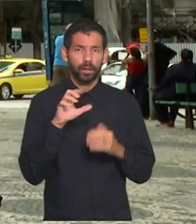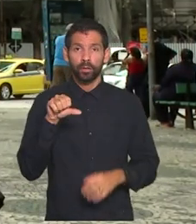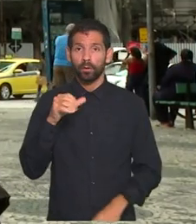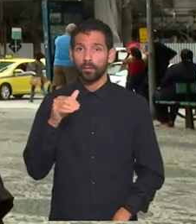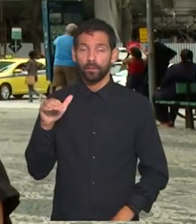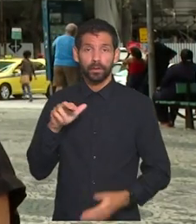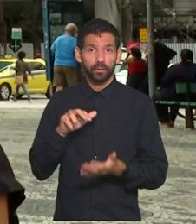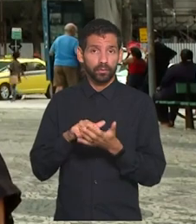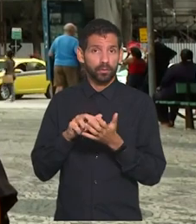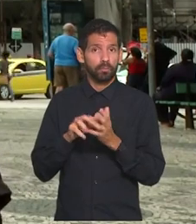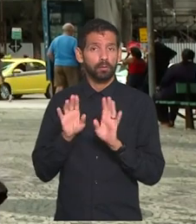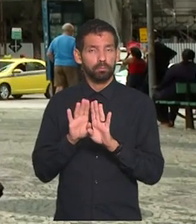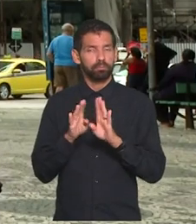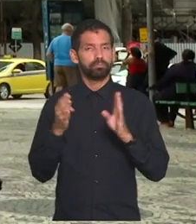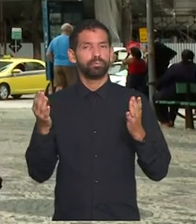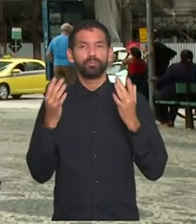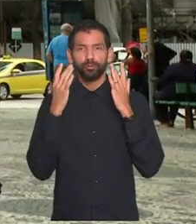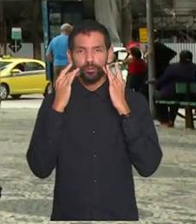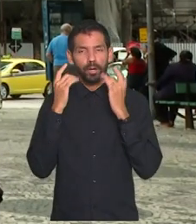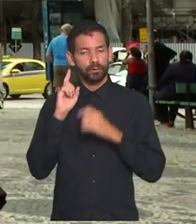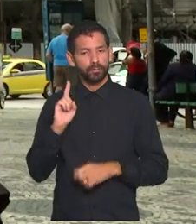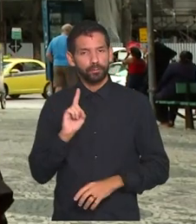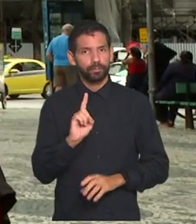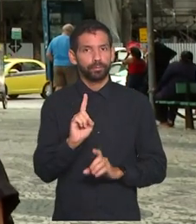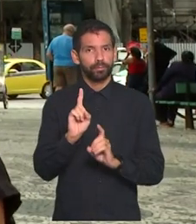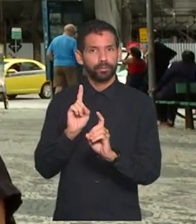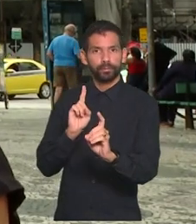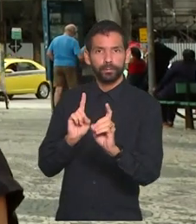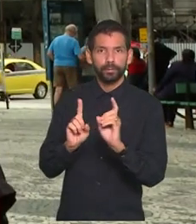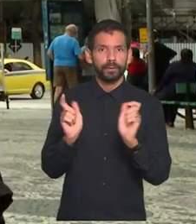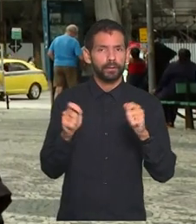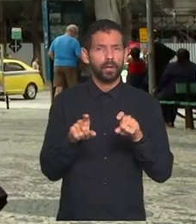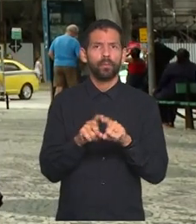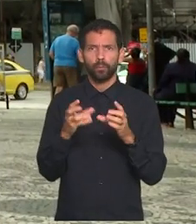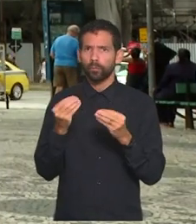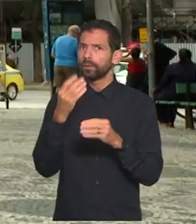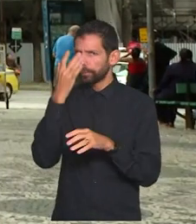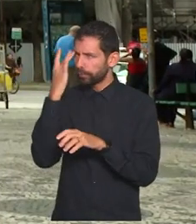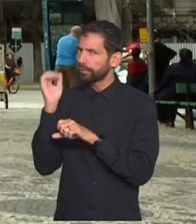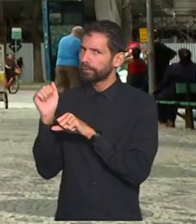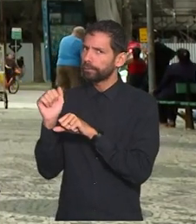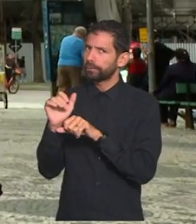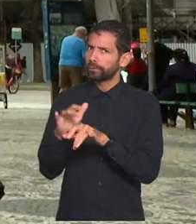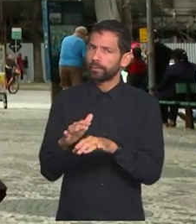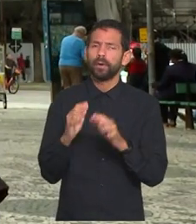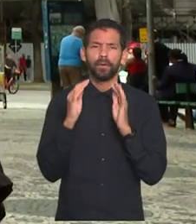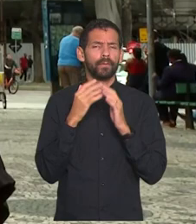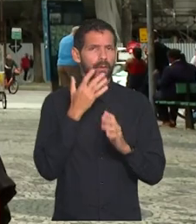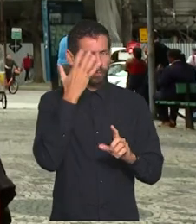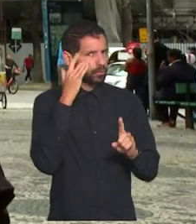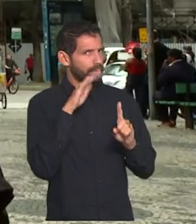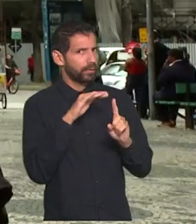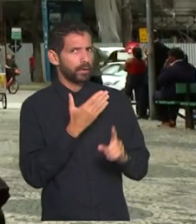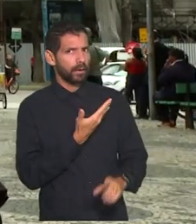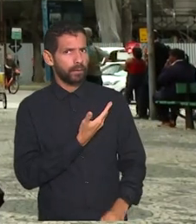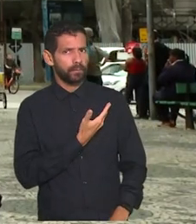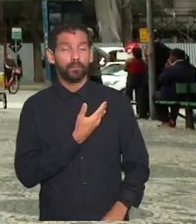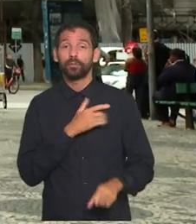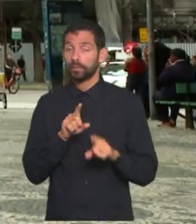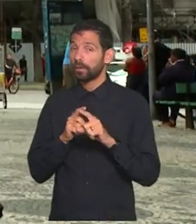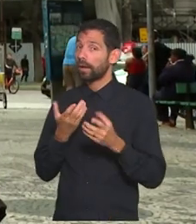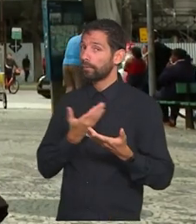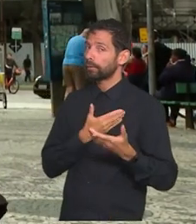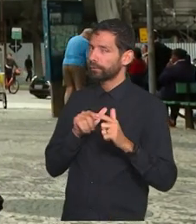9h30 da manhã as portas do municipal foram abertas ao público e muitas pessoas já passaram por aqui entre fãs, amigos e também